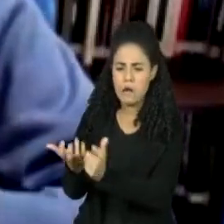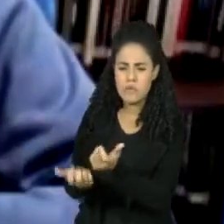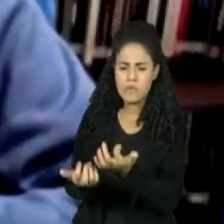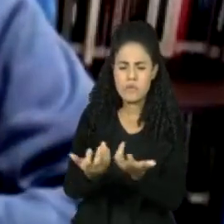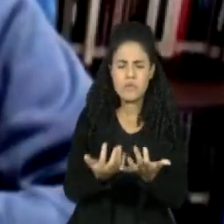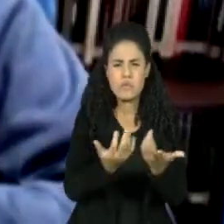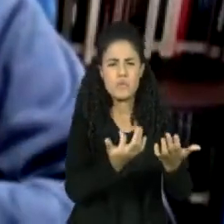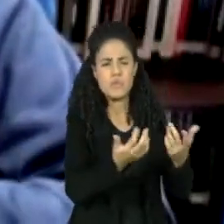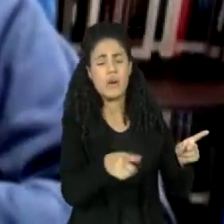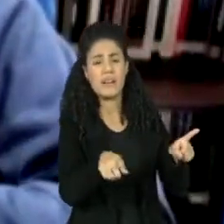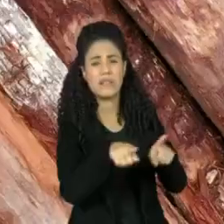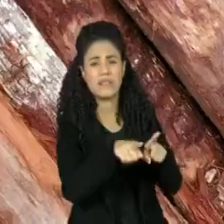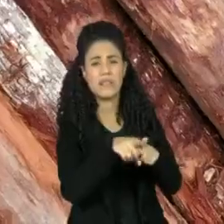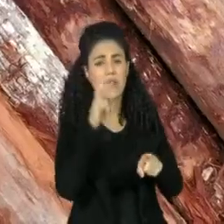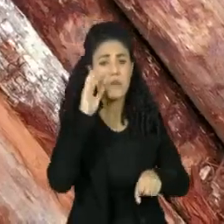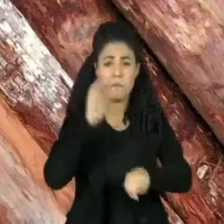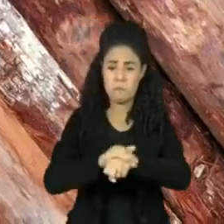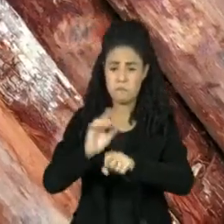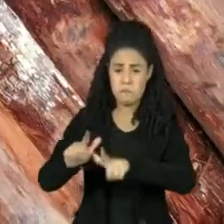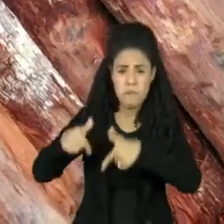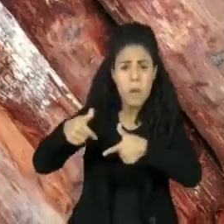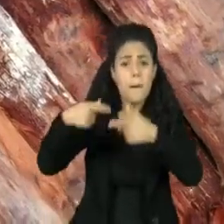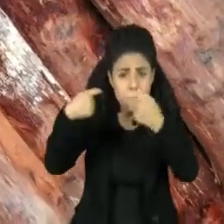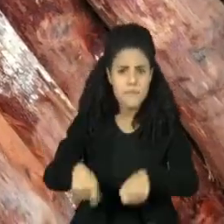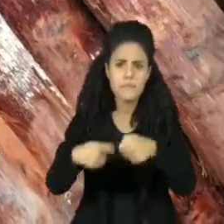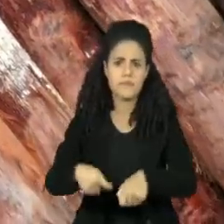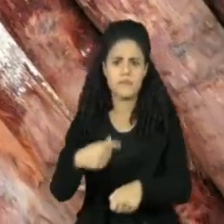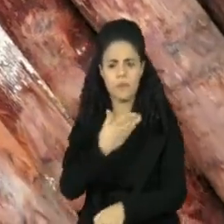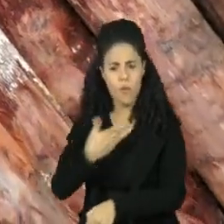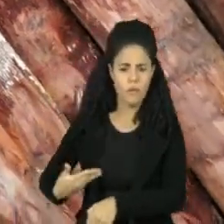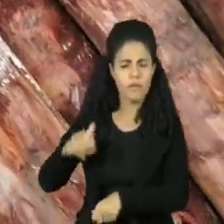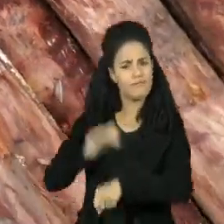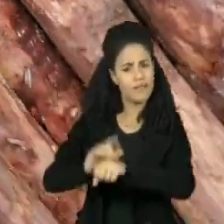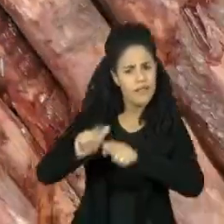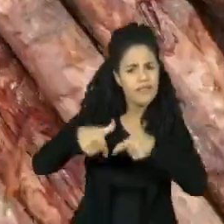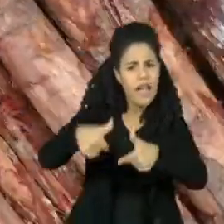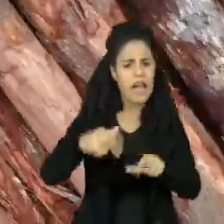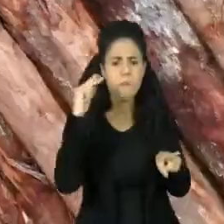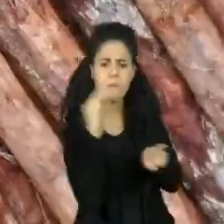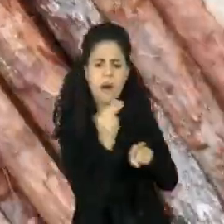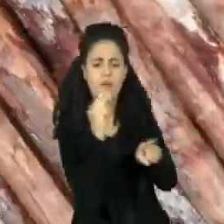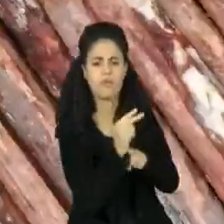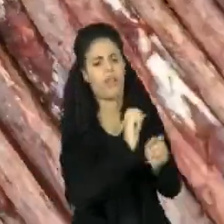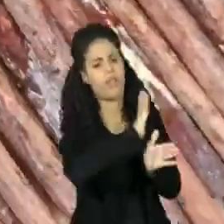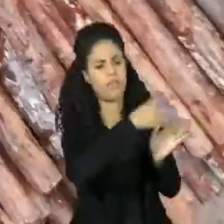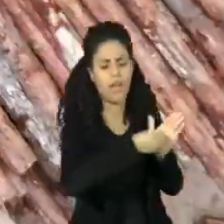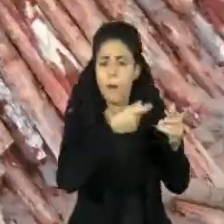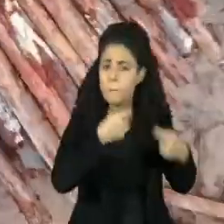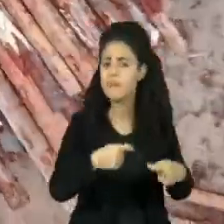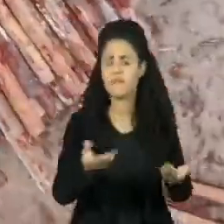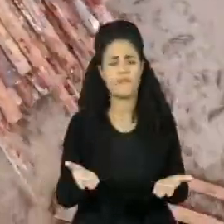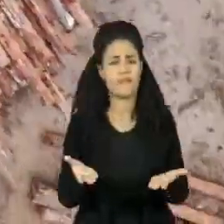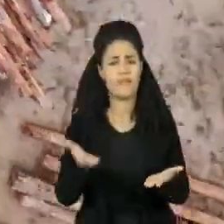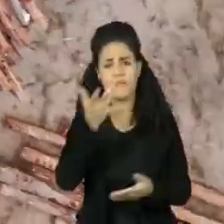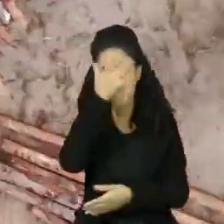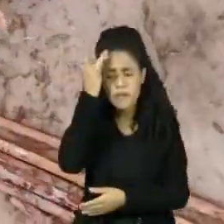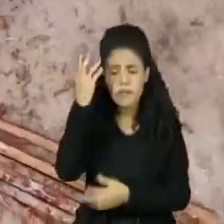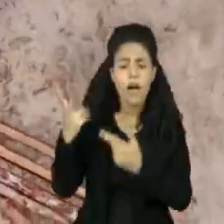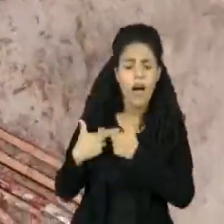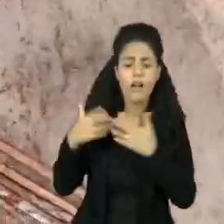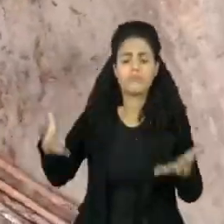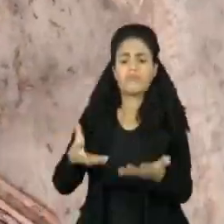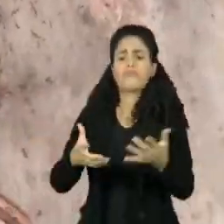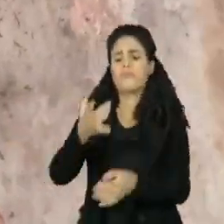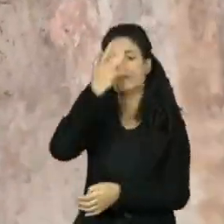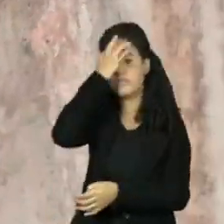a ter uma política efetiva de valorizar, financiar, capacitar as populações amazônicas para